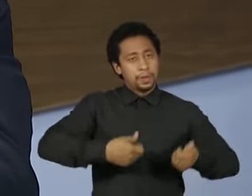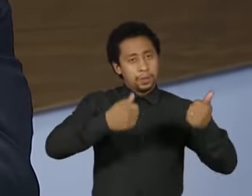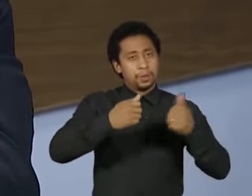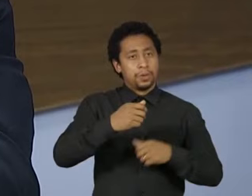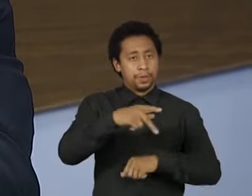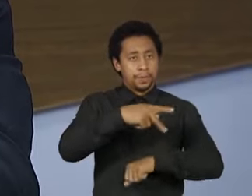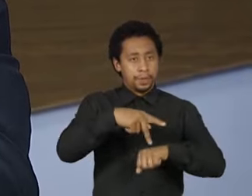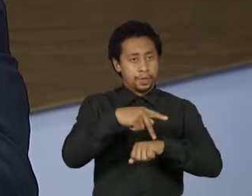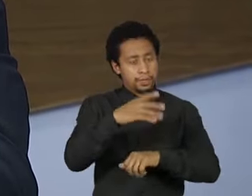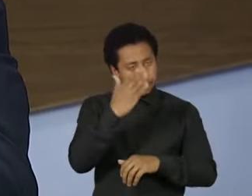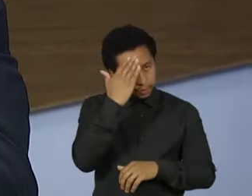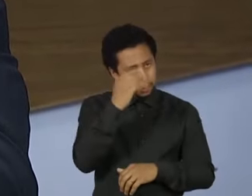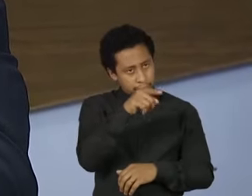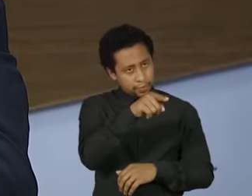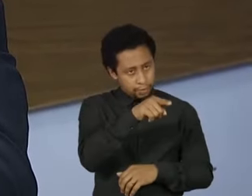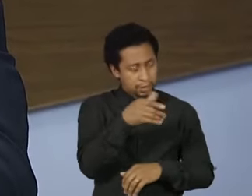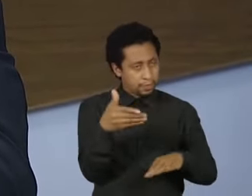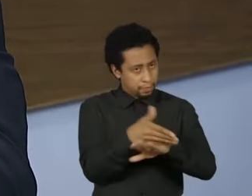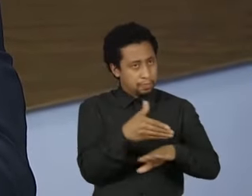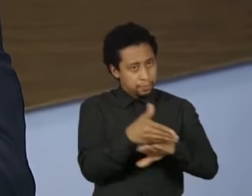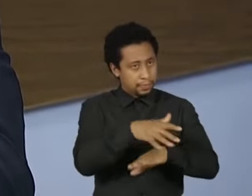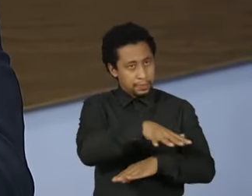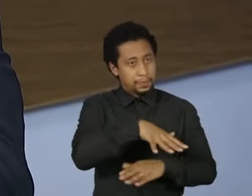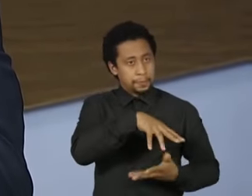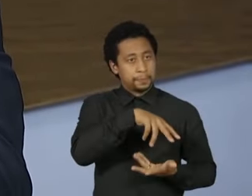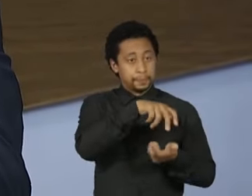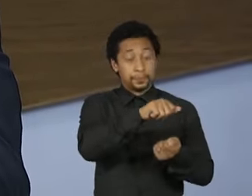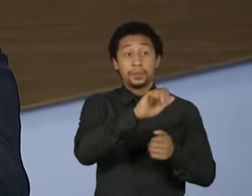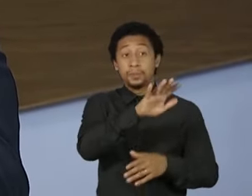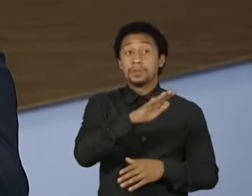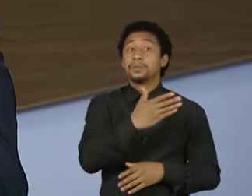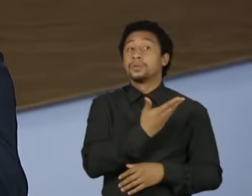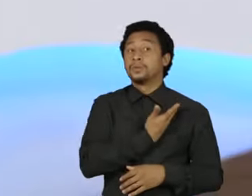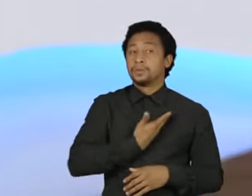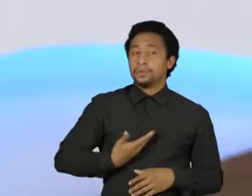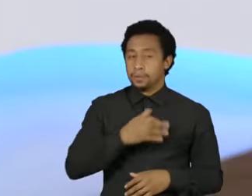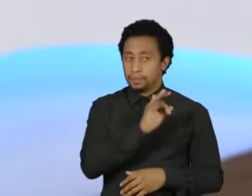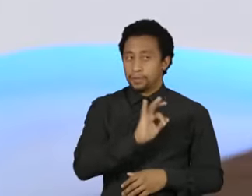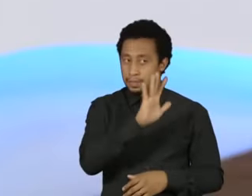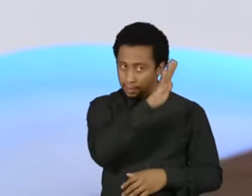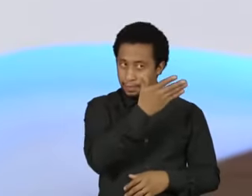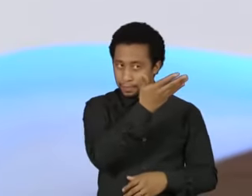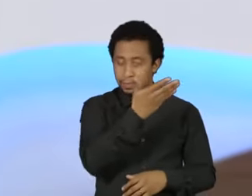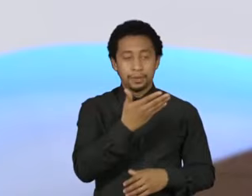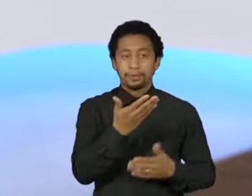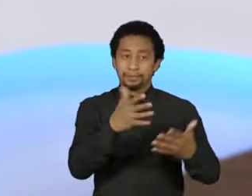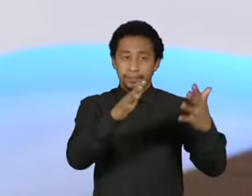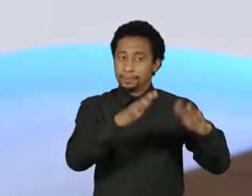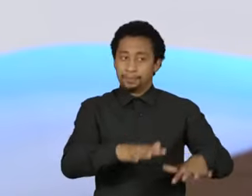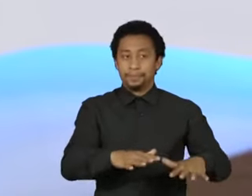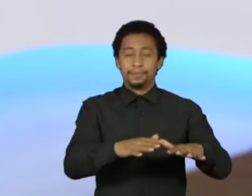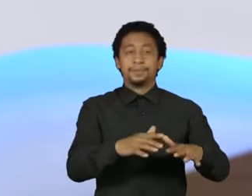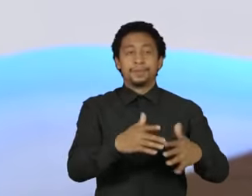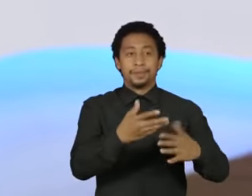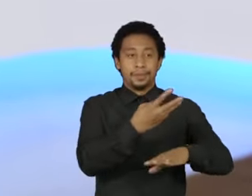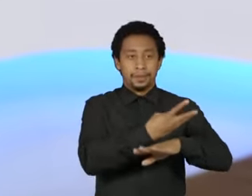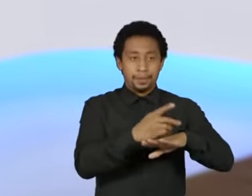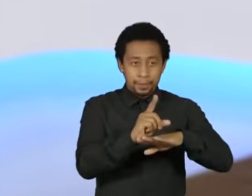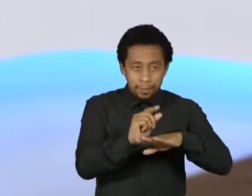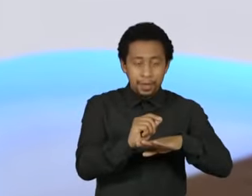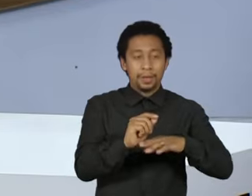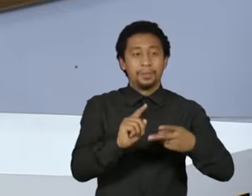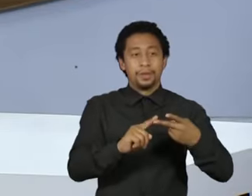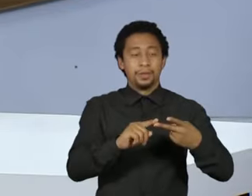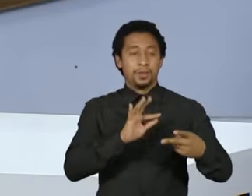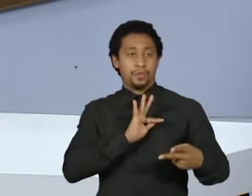O governo Bolsonaro acabou com instituições, com comando e controle, IBAMA, FUNAI, CMBIO no chão.